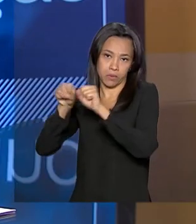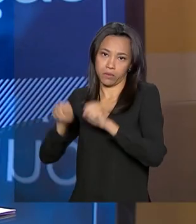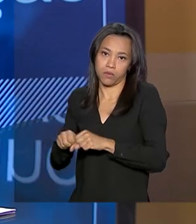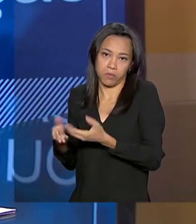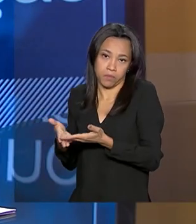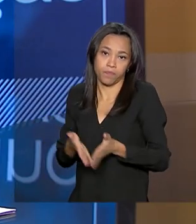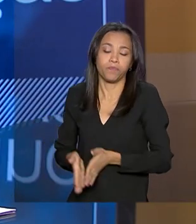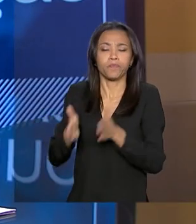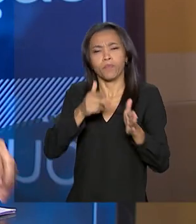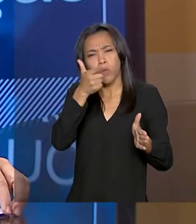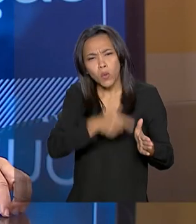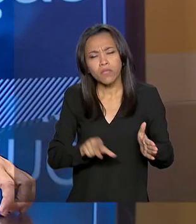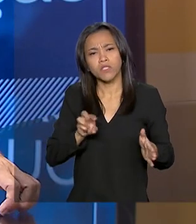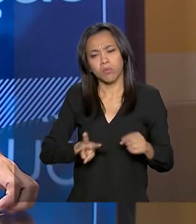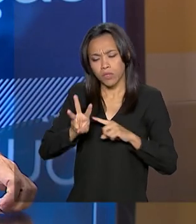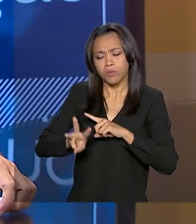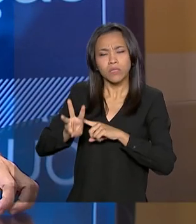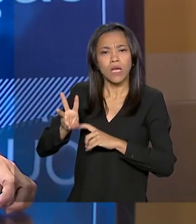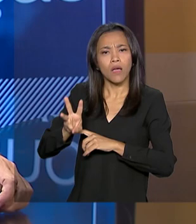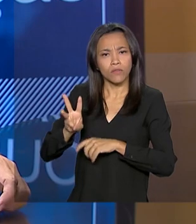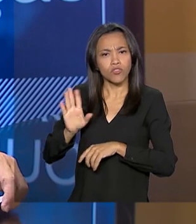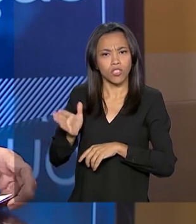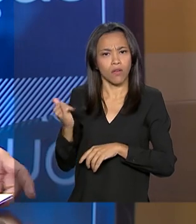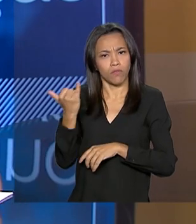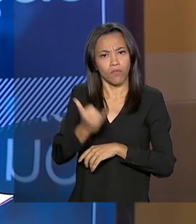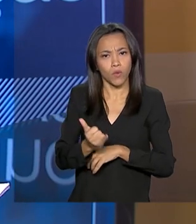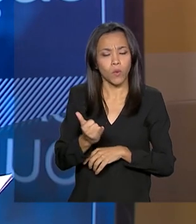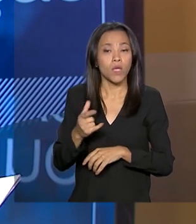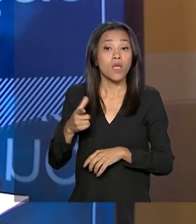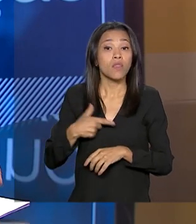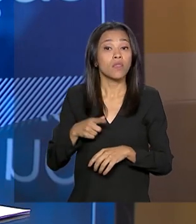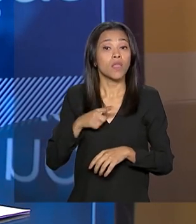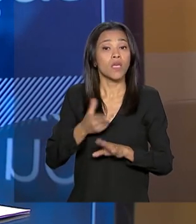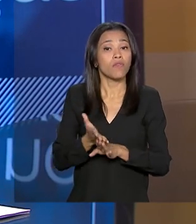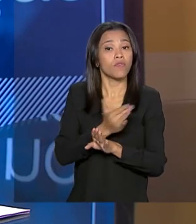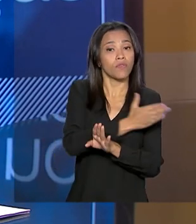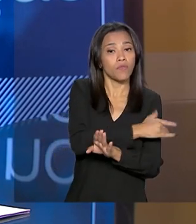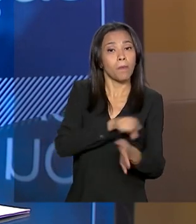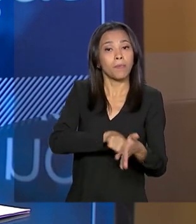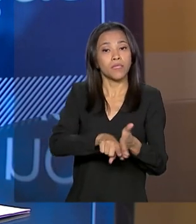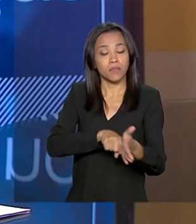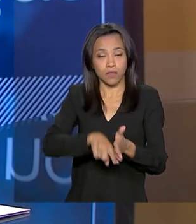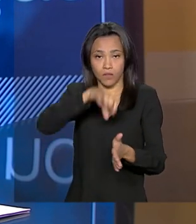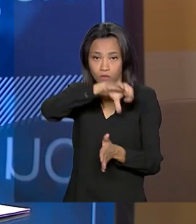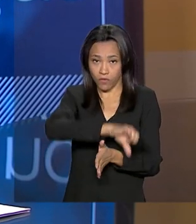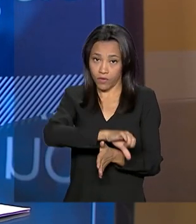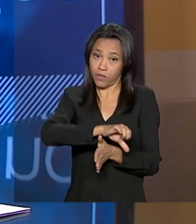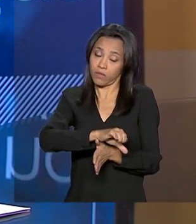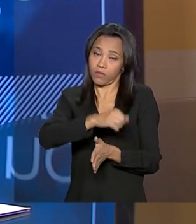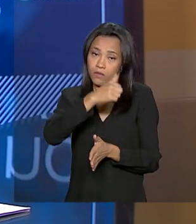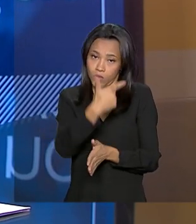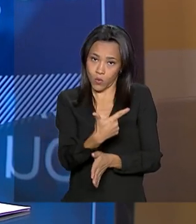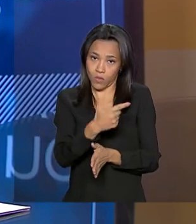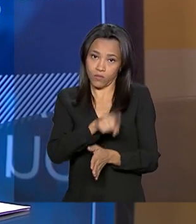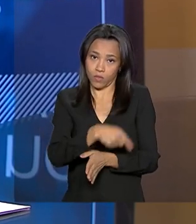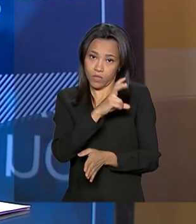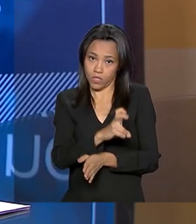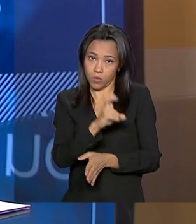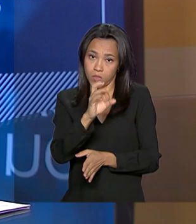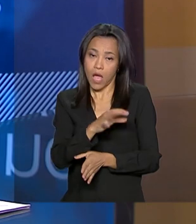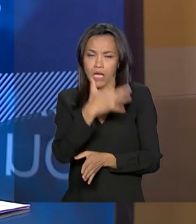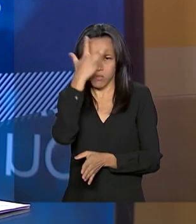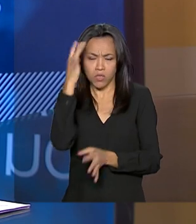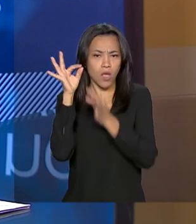de novo da plataforma, o senhor acabou de citá-la, houve uma pesquisa em que 92,5% dos consumidores recebem